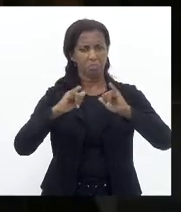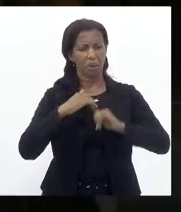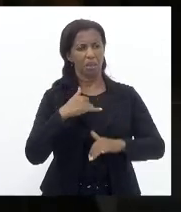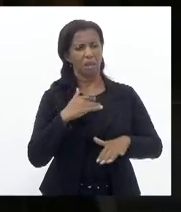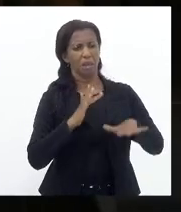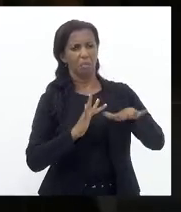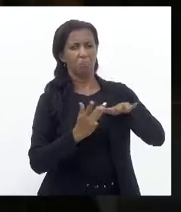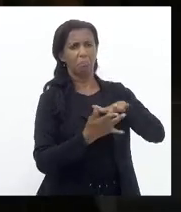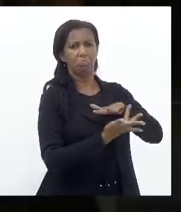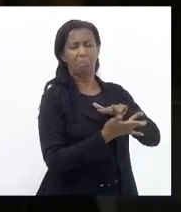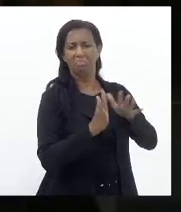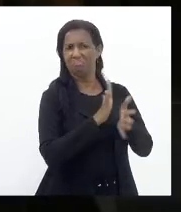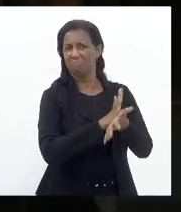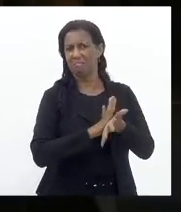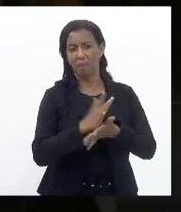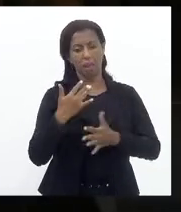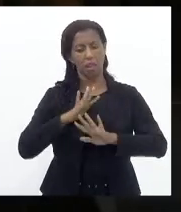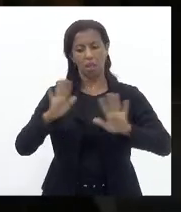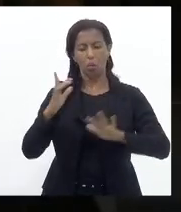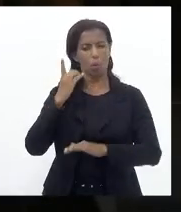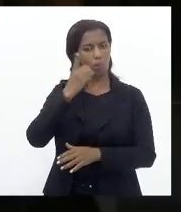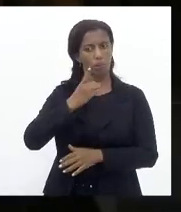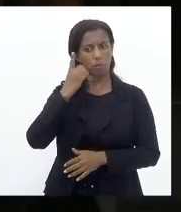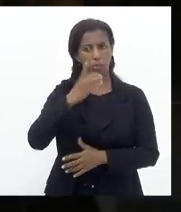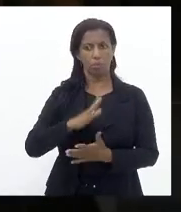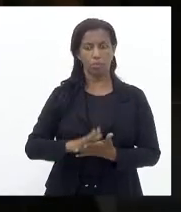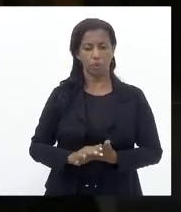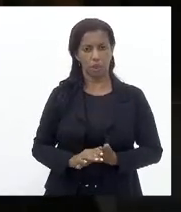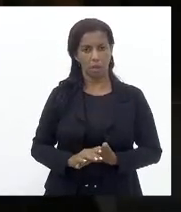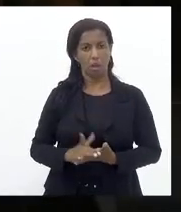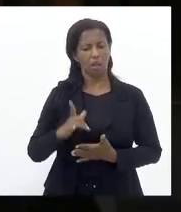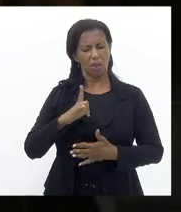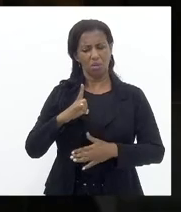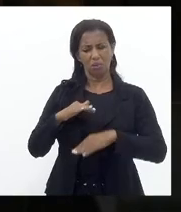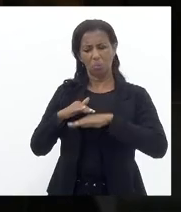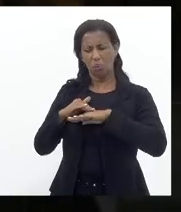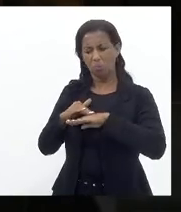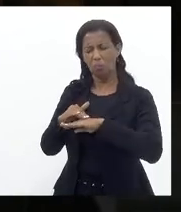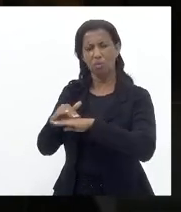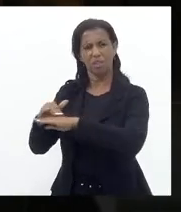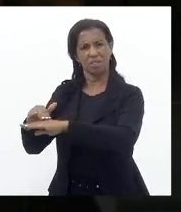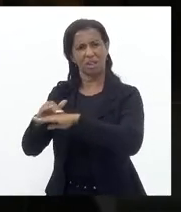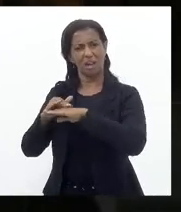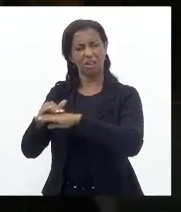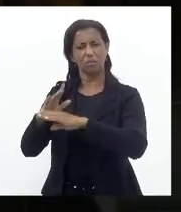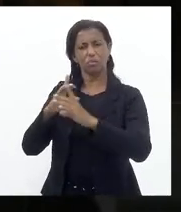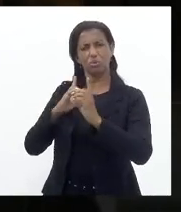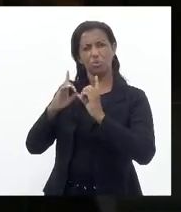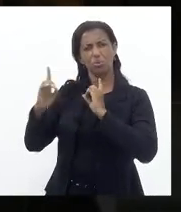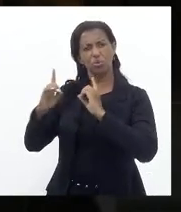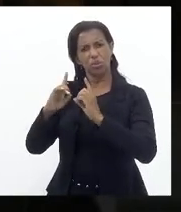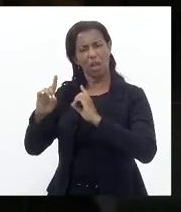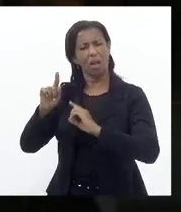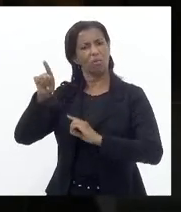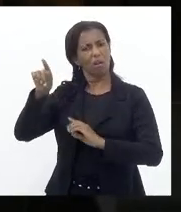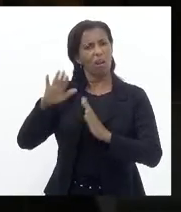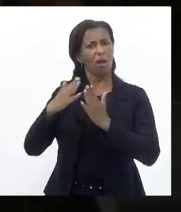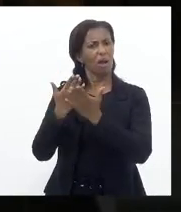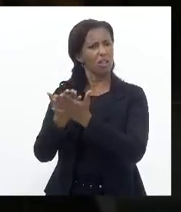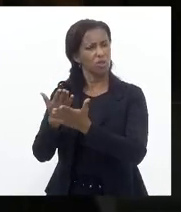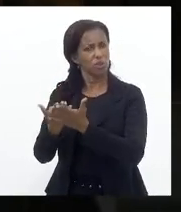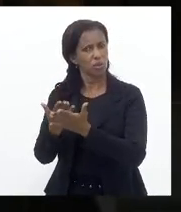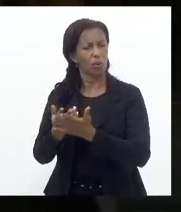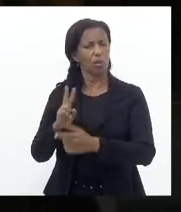sociais Não como deputado Eu tenho Conversado Aliás Um diálogo Muito franco Com o colégio Nós